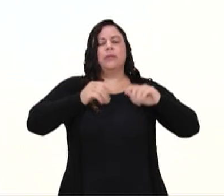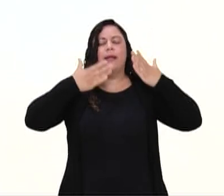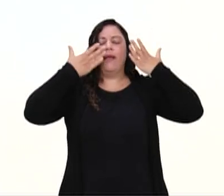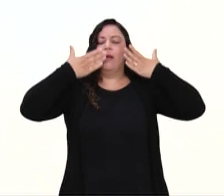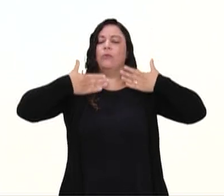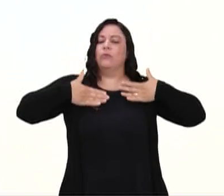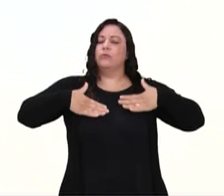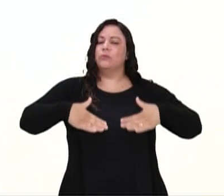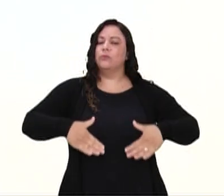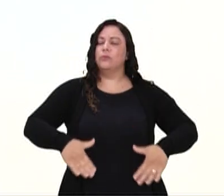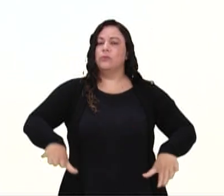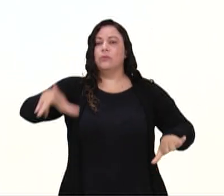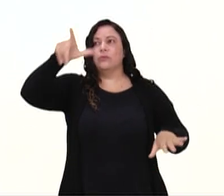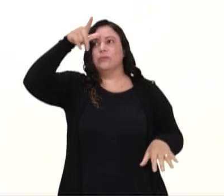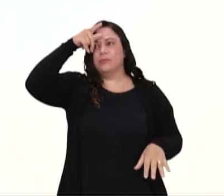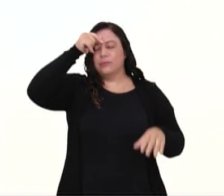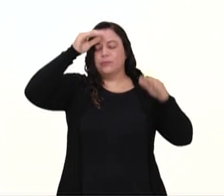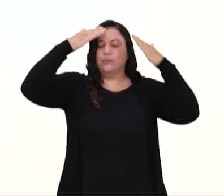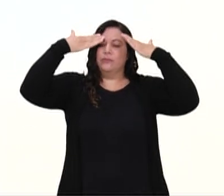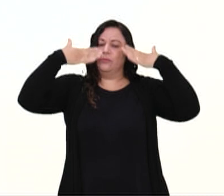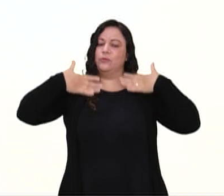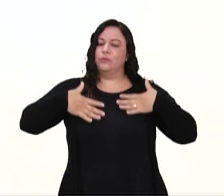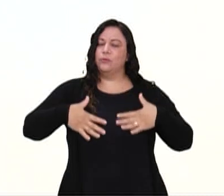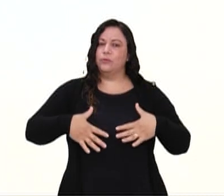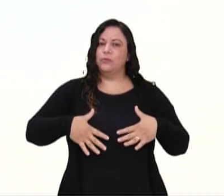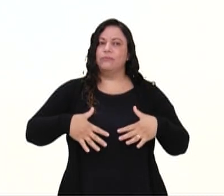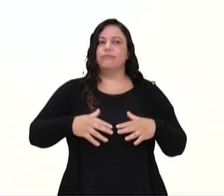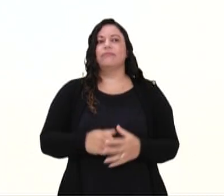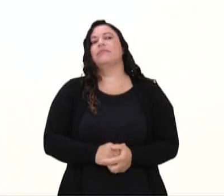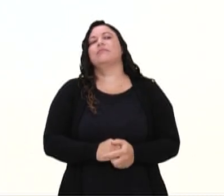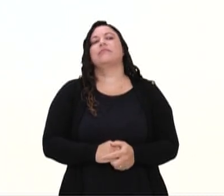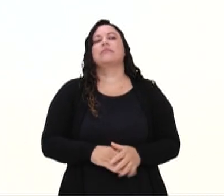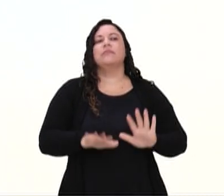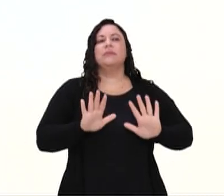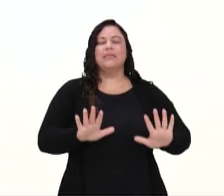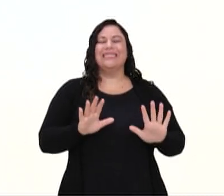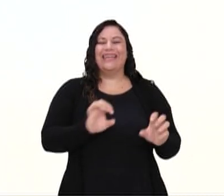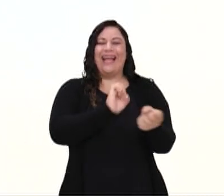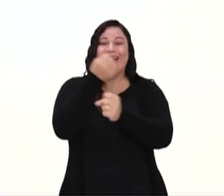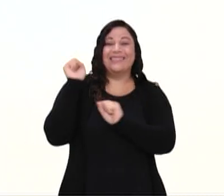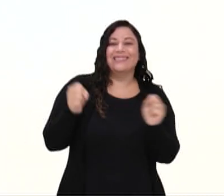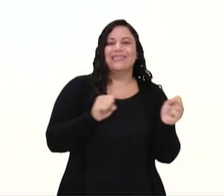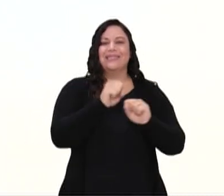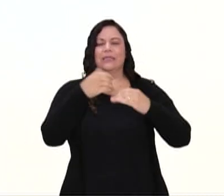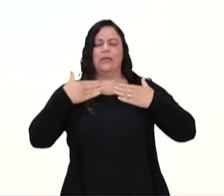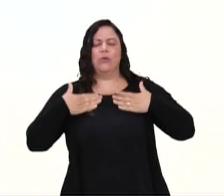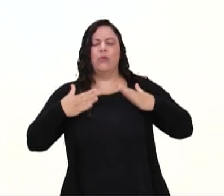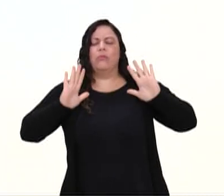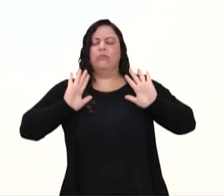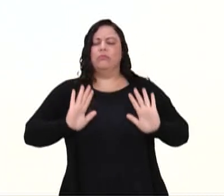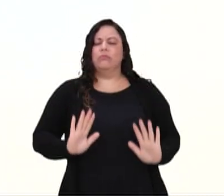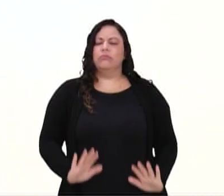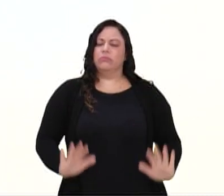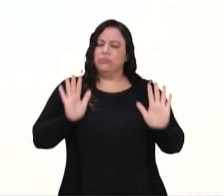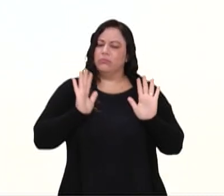surgem no nosso dia a dia. Não tem como, né, gente? Diminui, ajuda na agitação do corpo, que acaba